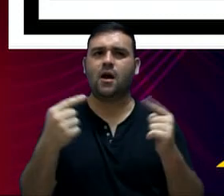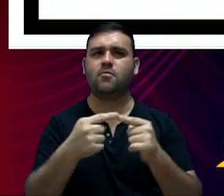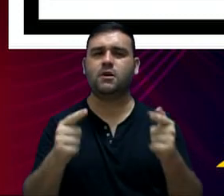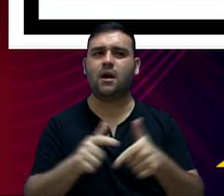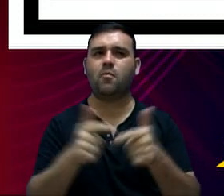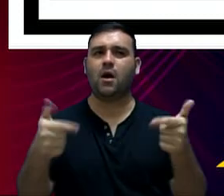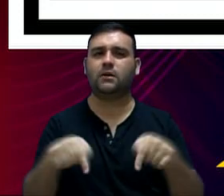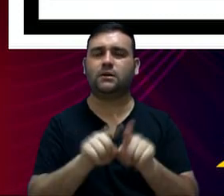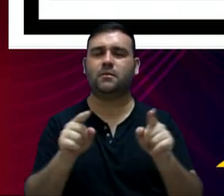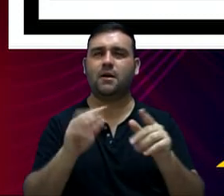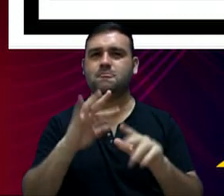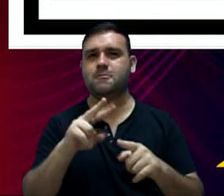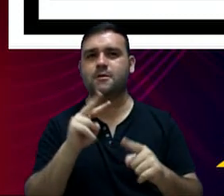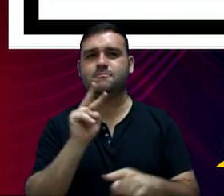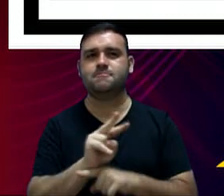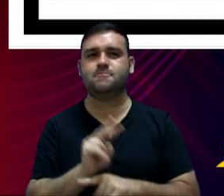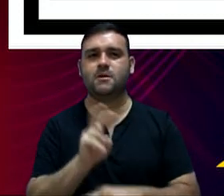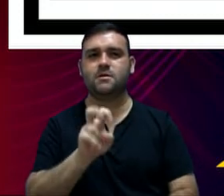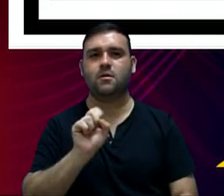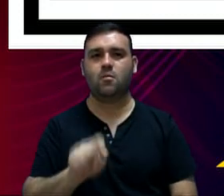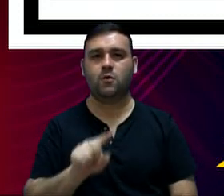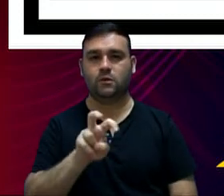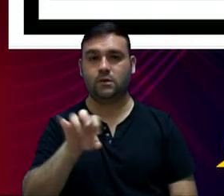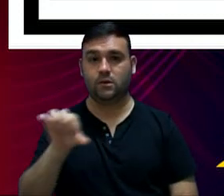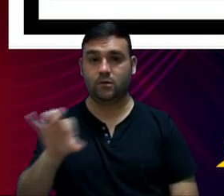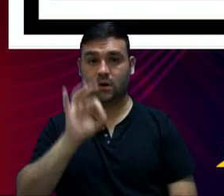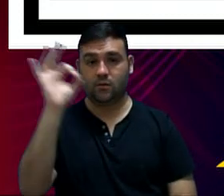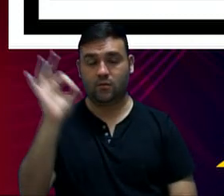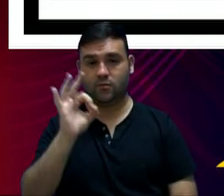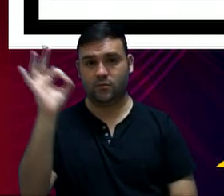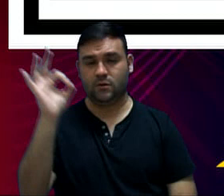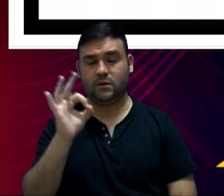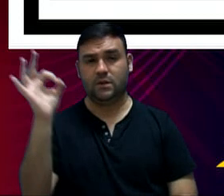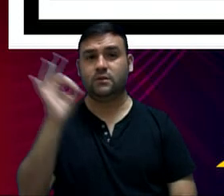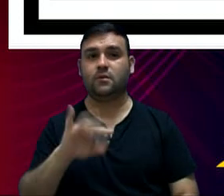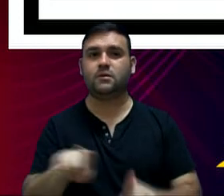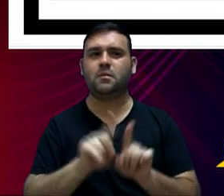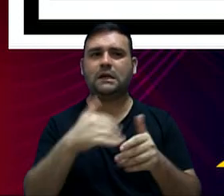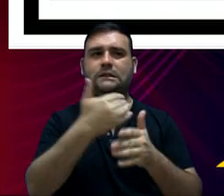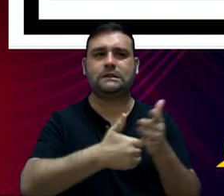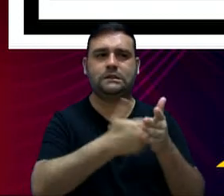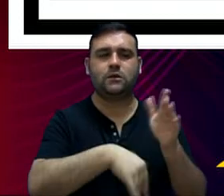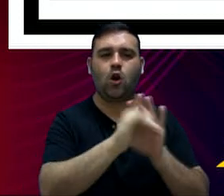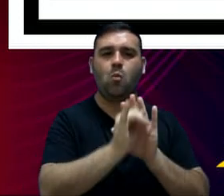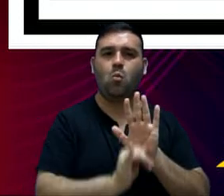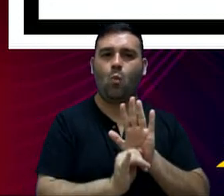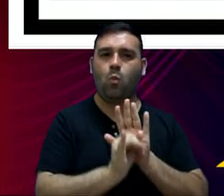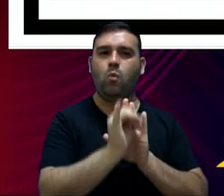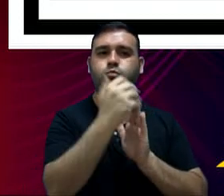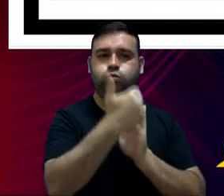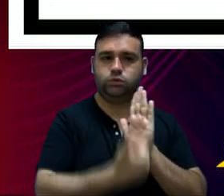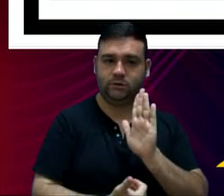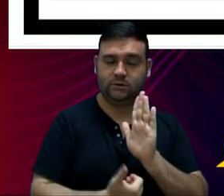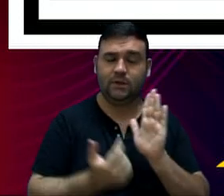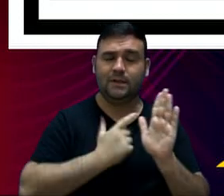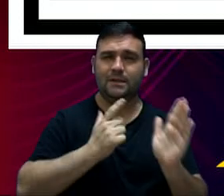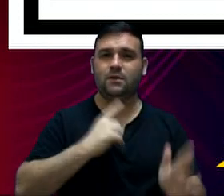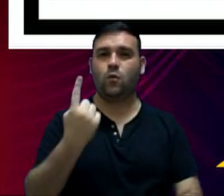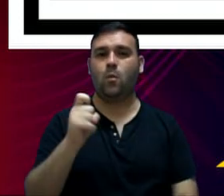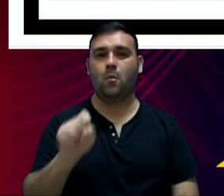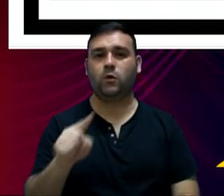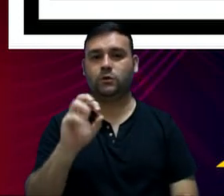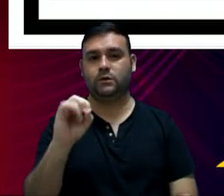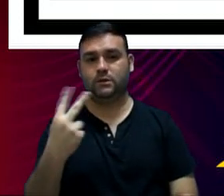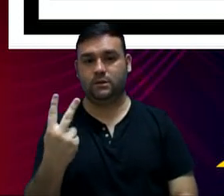crescimento nominal de 5,59%, e, se descontar da inflação, um crescimento de 1